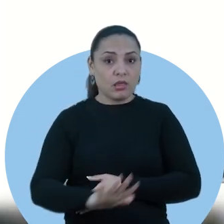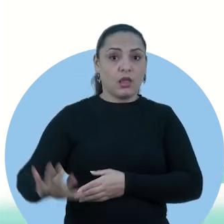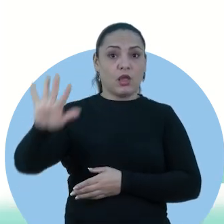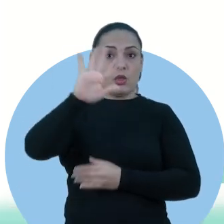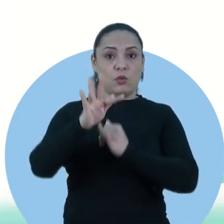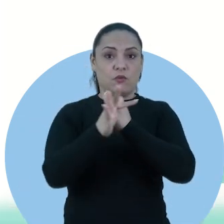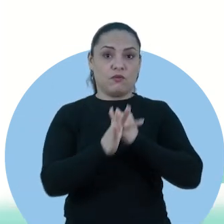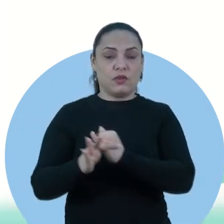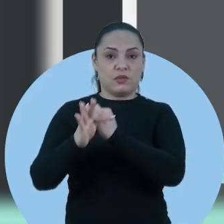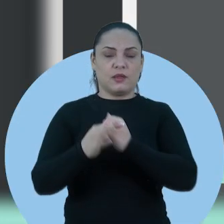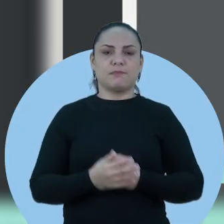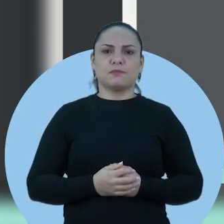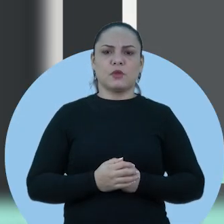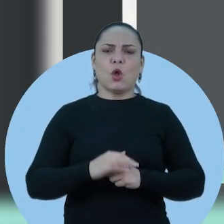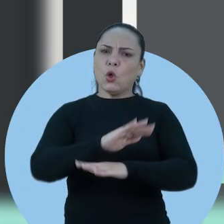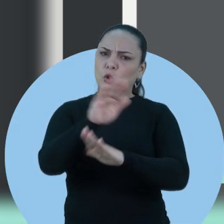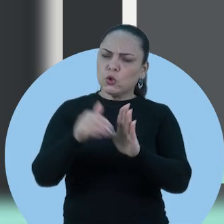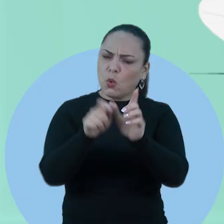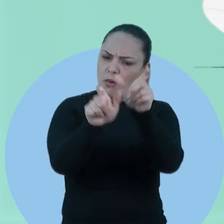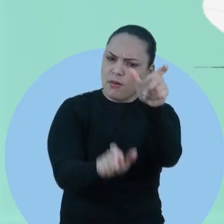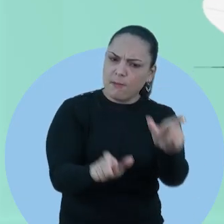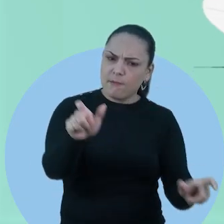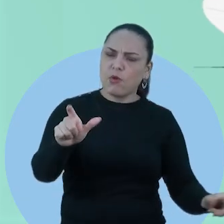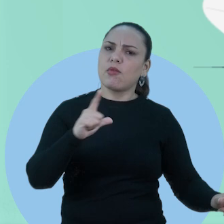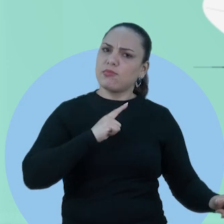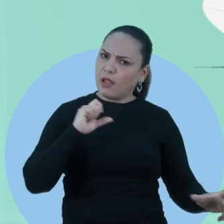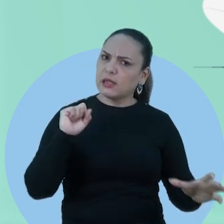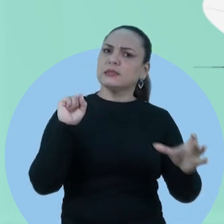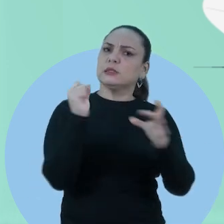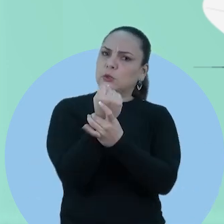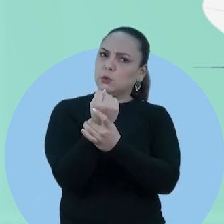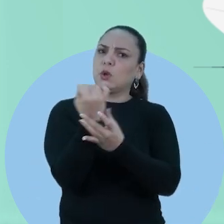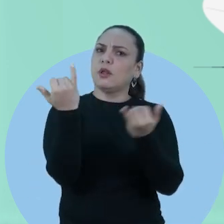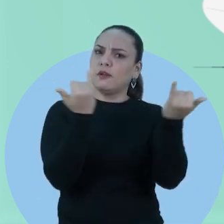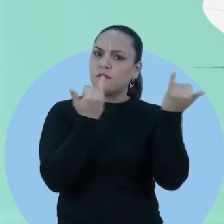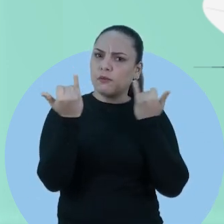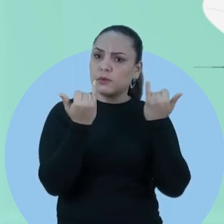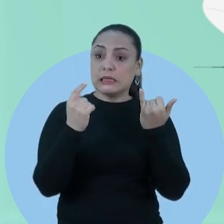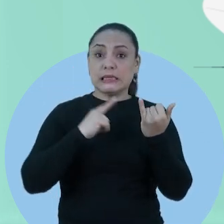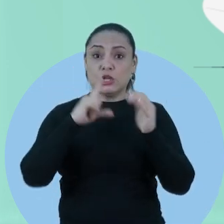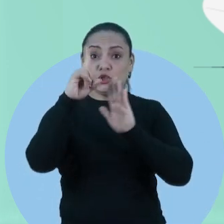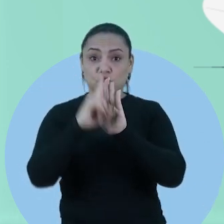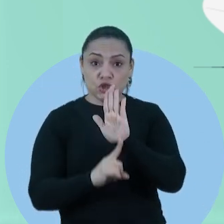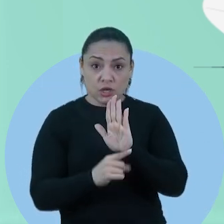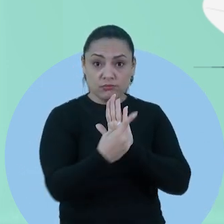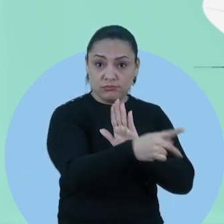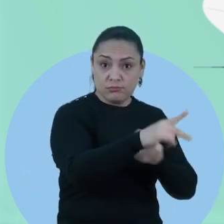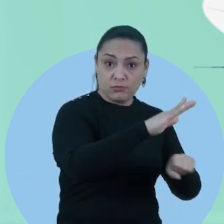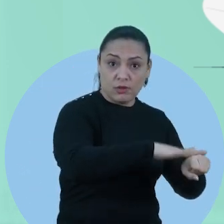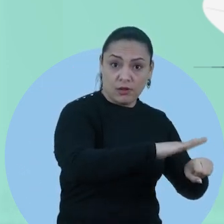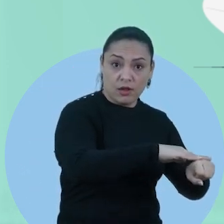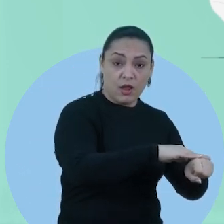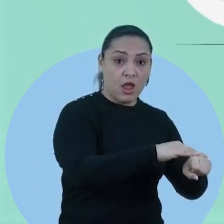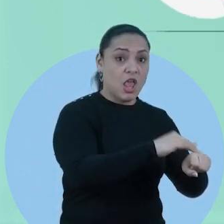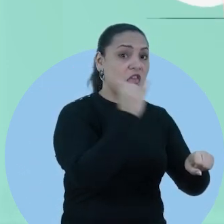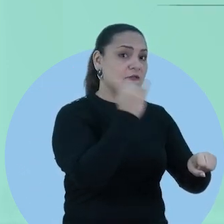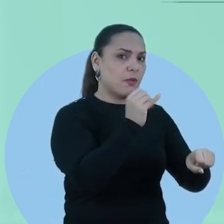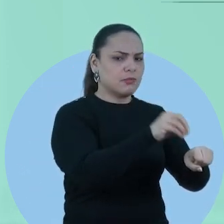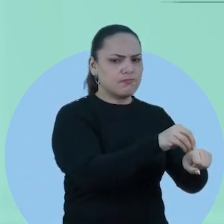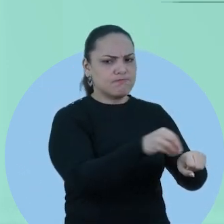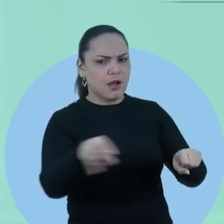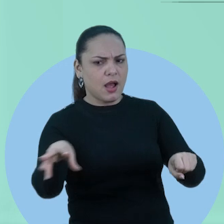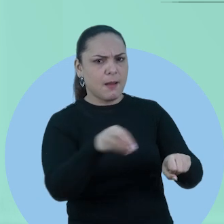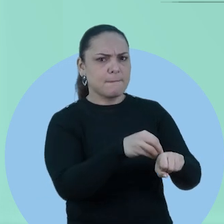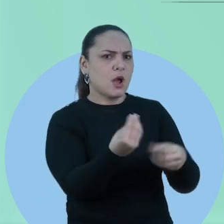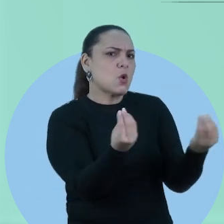outro instituto. Todo titular tem assegurado a titularidade em seus dados pessoais e tem o direito de receber do controlador em relação aos